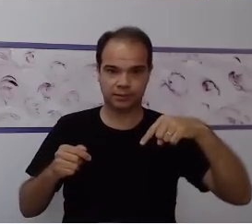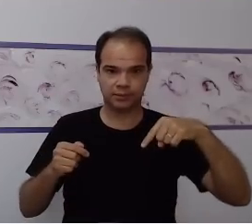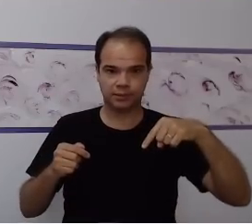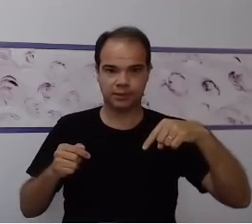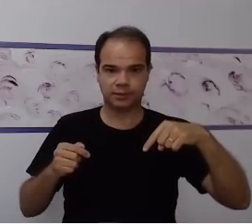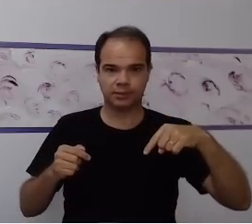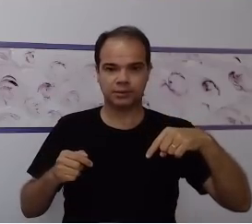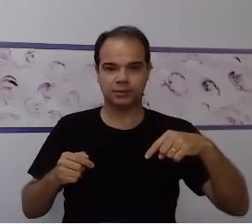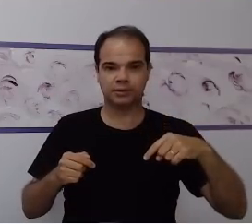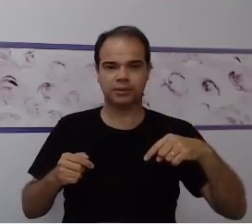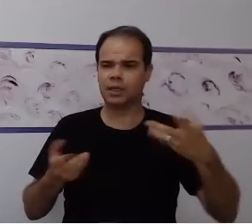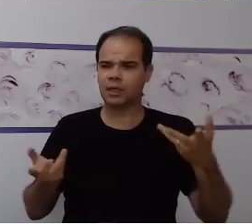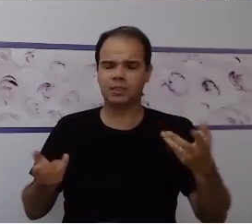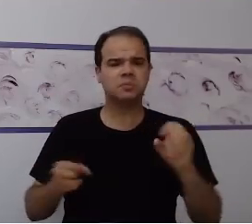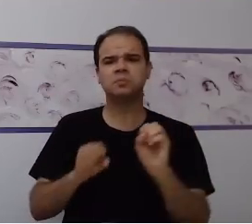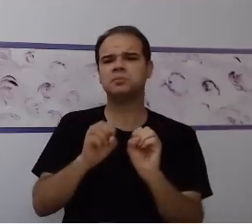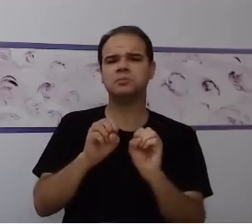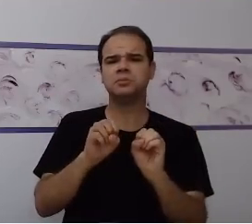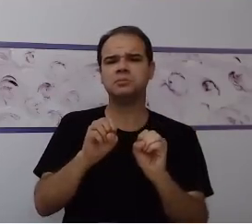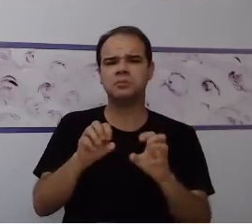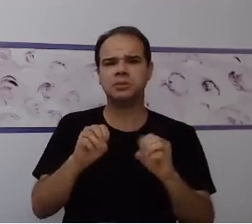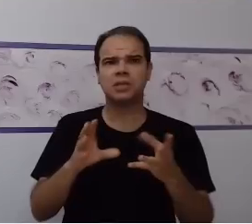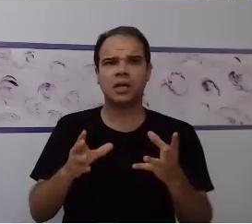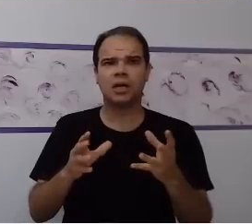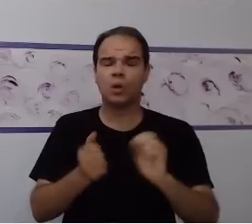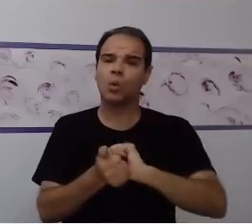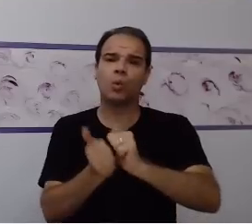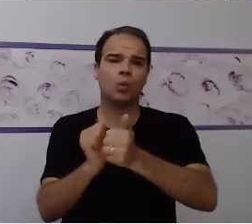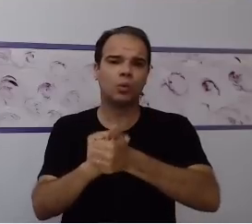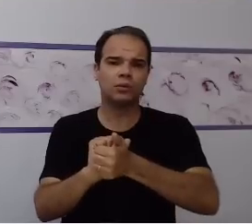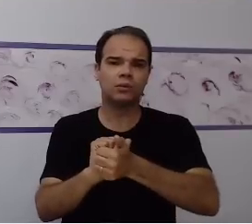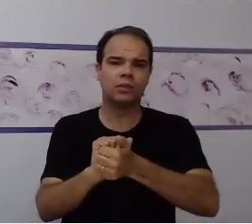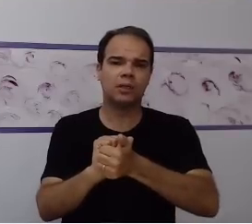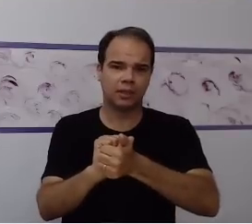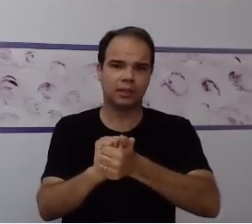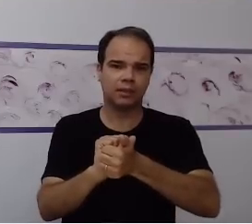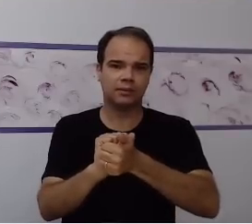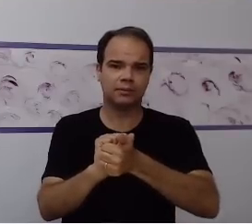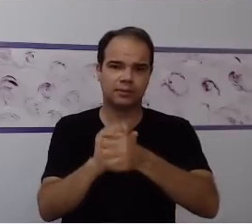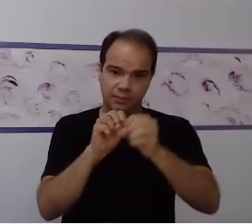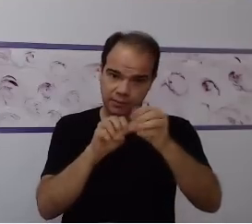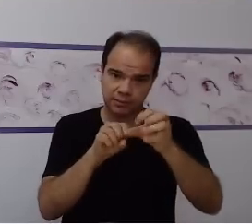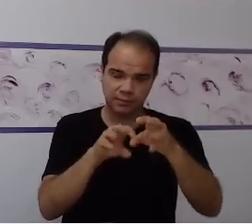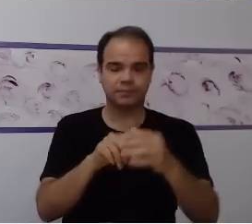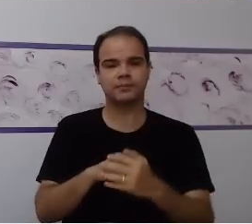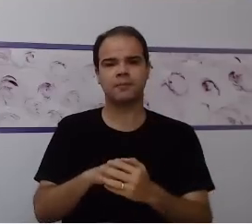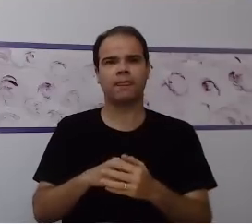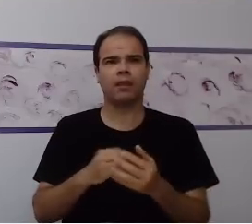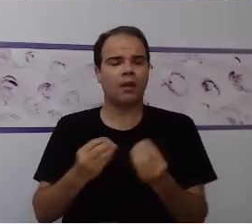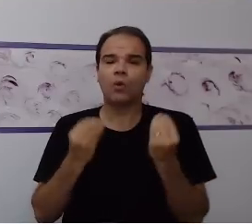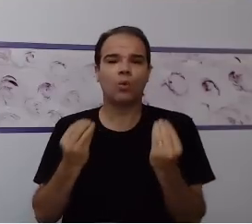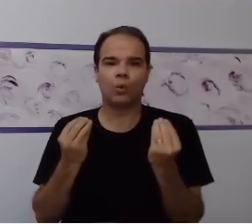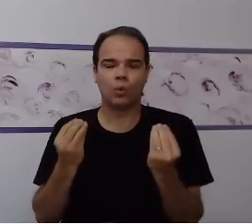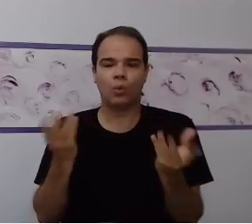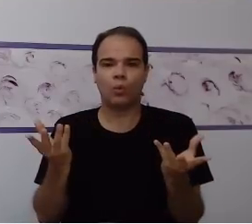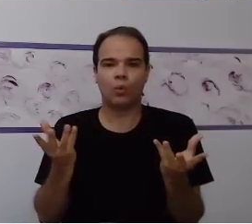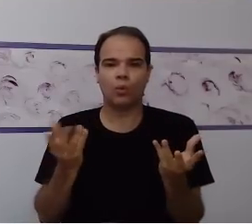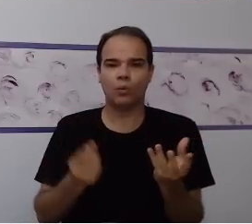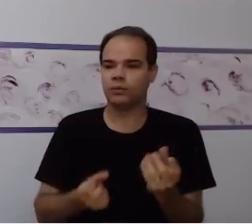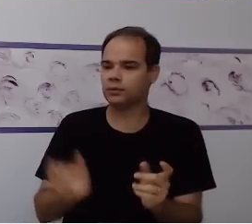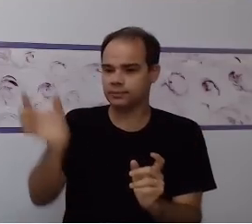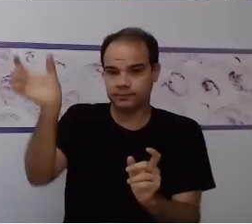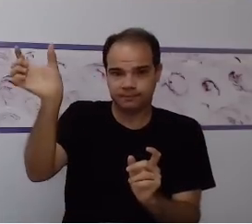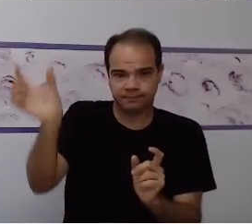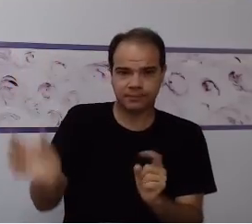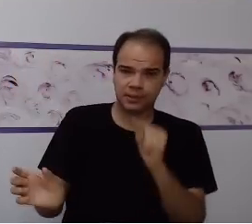mostrar como se faz uma adequação dentro desse ensino estruturado. Como se faz uma adequação pra esse